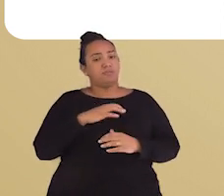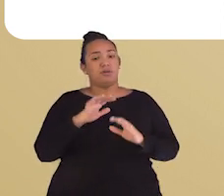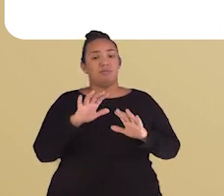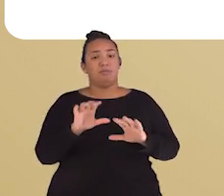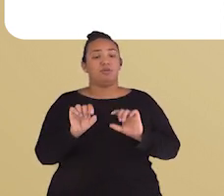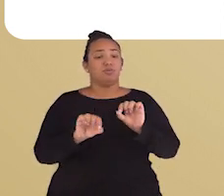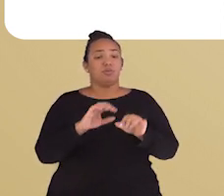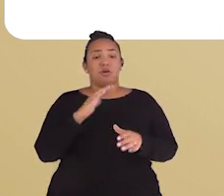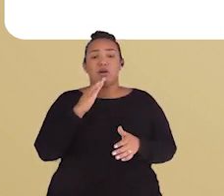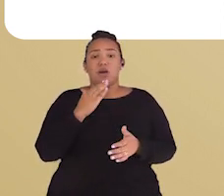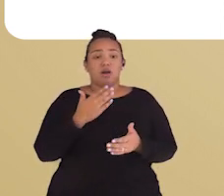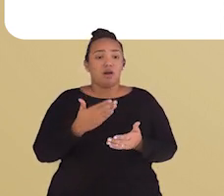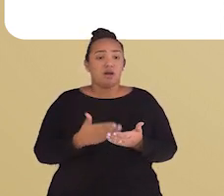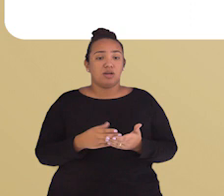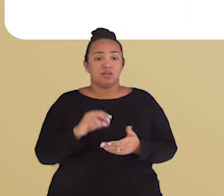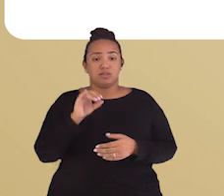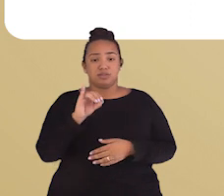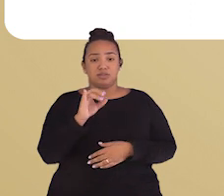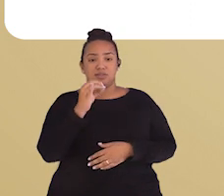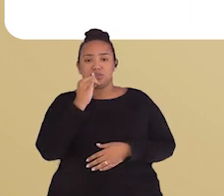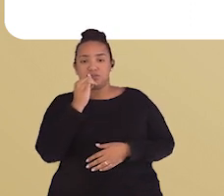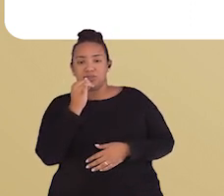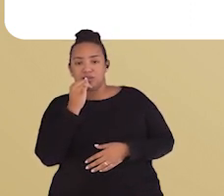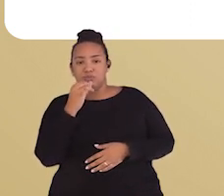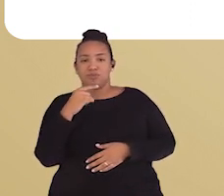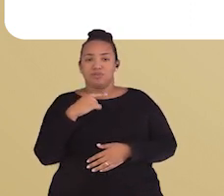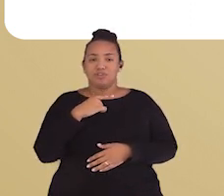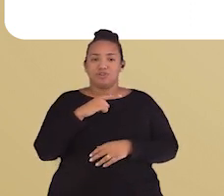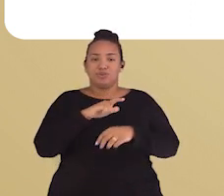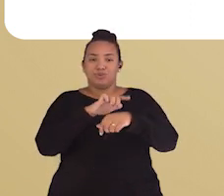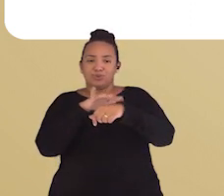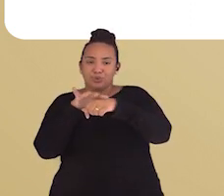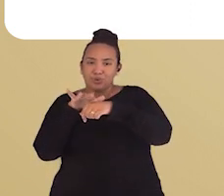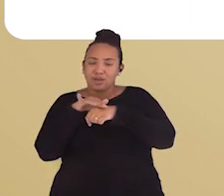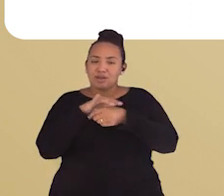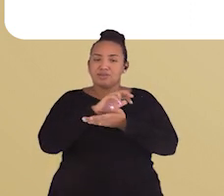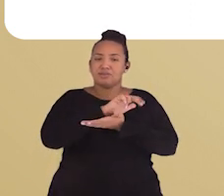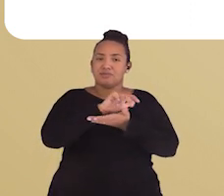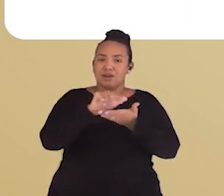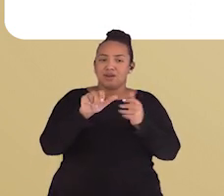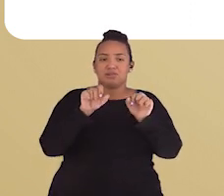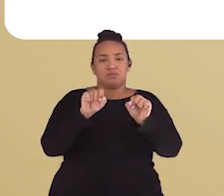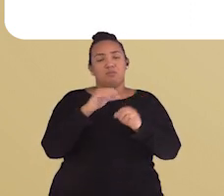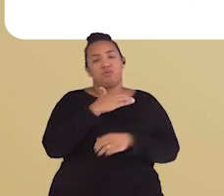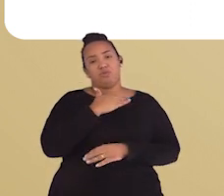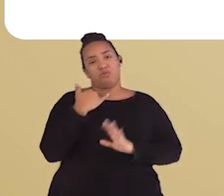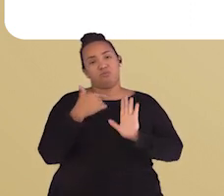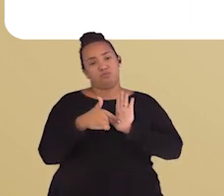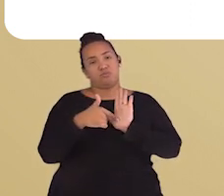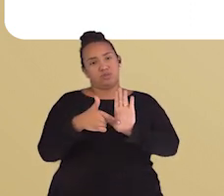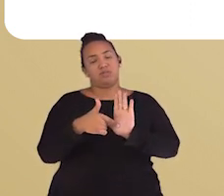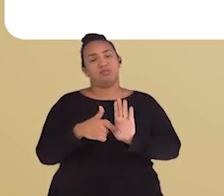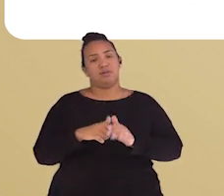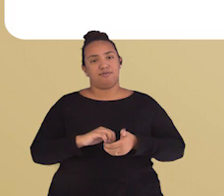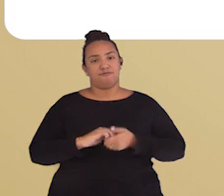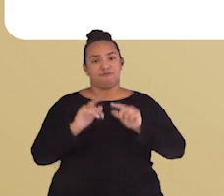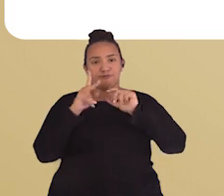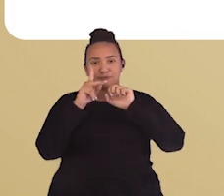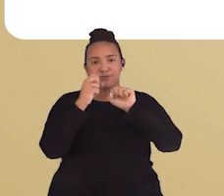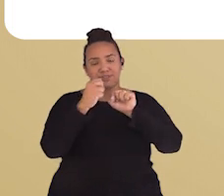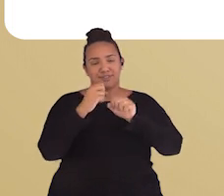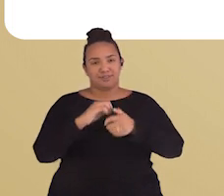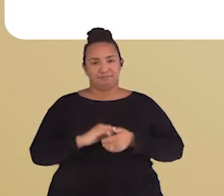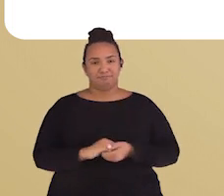mas um cenário muito mais assustador seria deixar a paralisia infantil, o sarampo e outras doenças mortais mostrarem quem é que